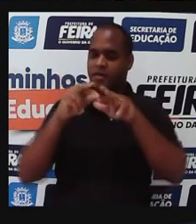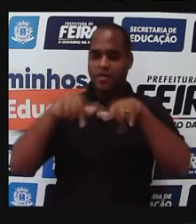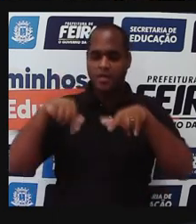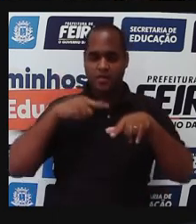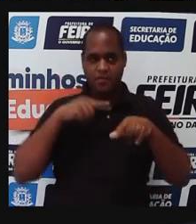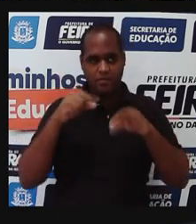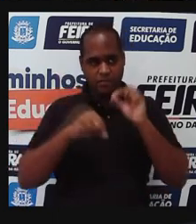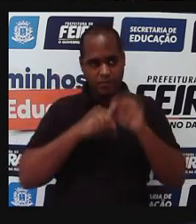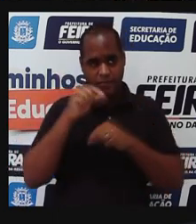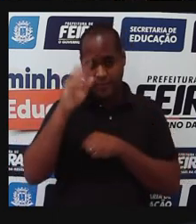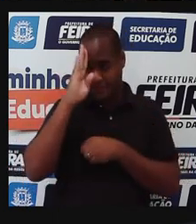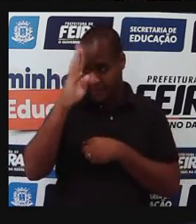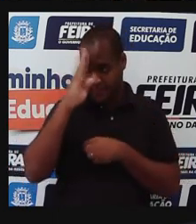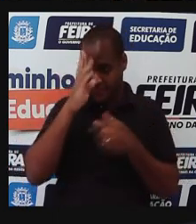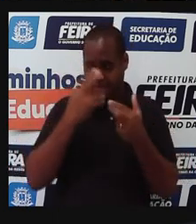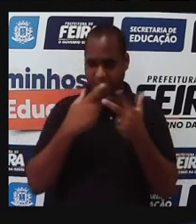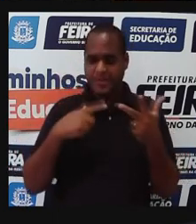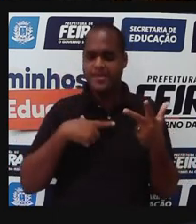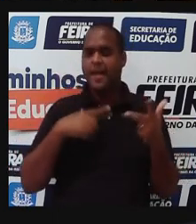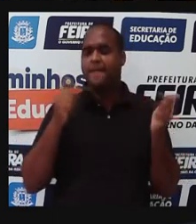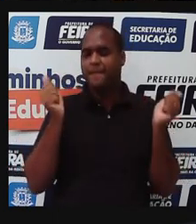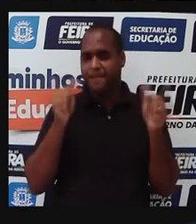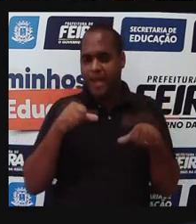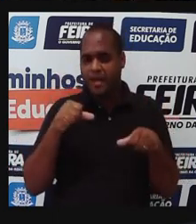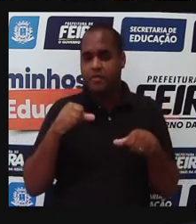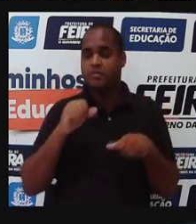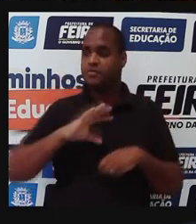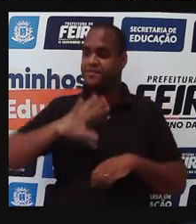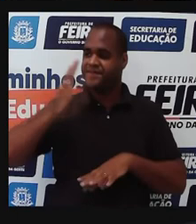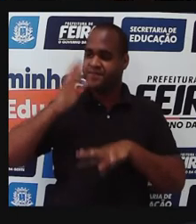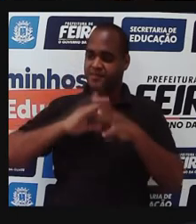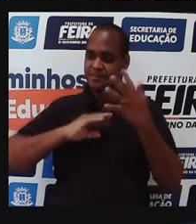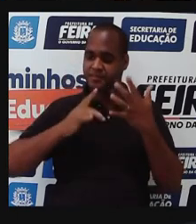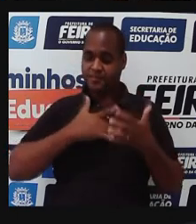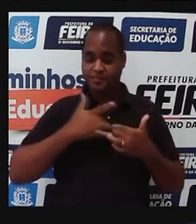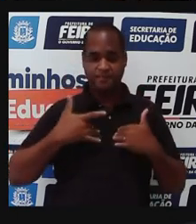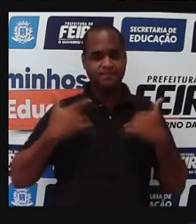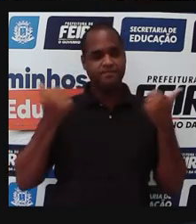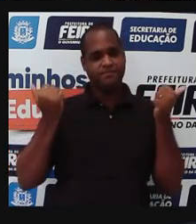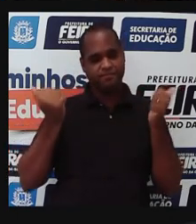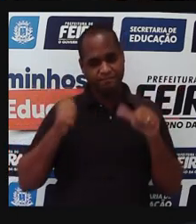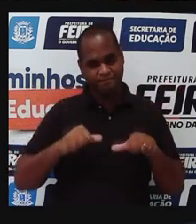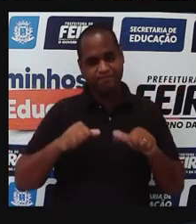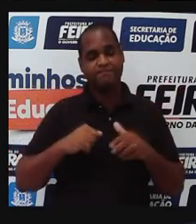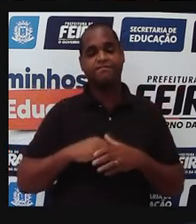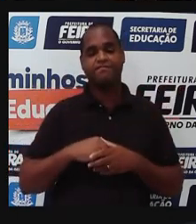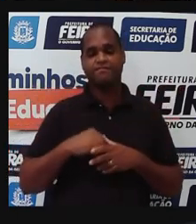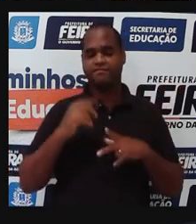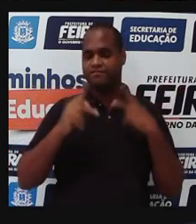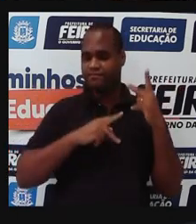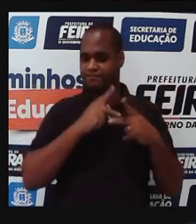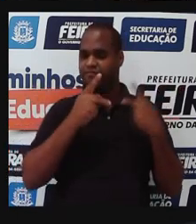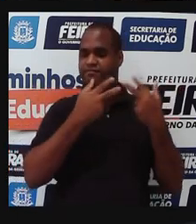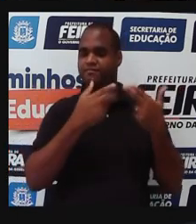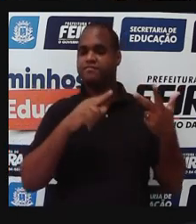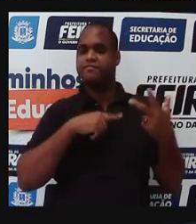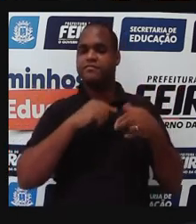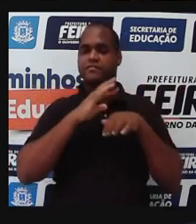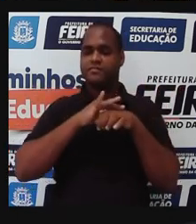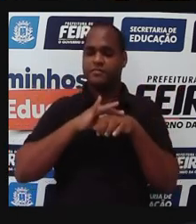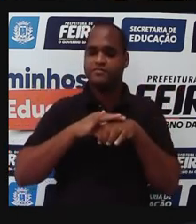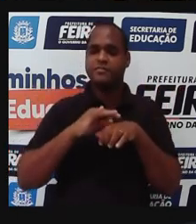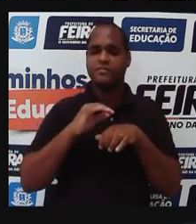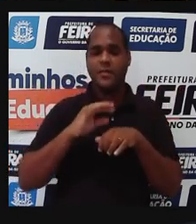uma determinada força e intensidade, né? Acometendo a saúde da nossa população. E é por isso que elas são chamadas de